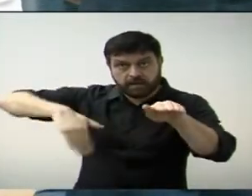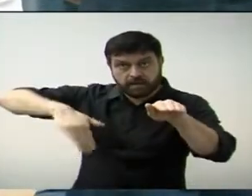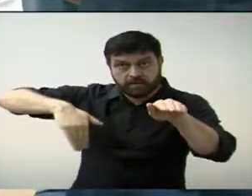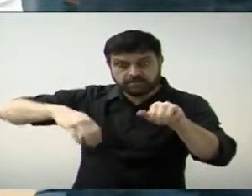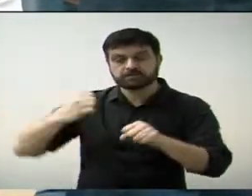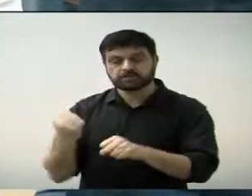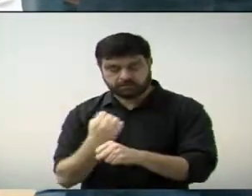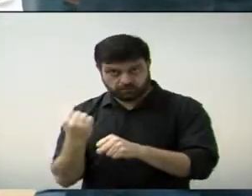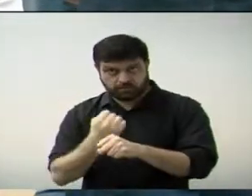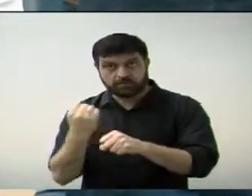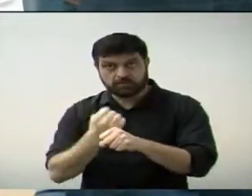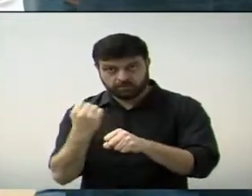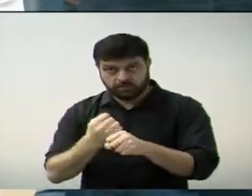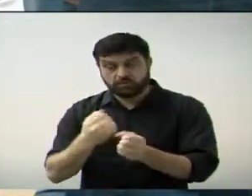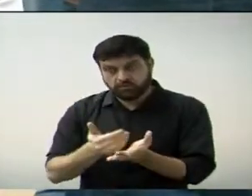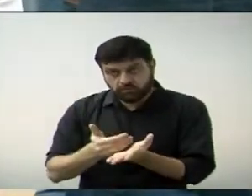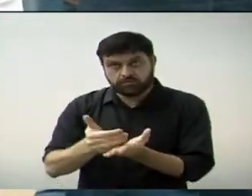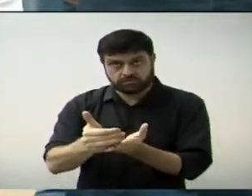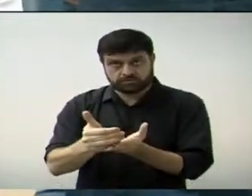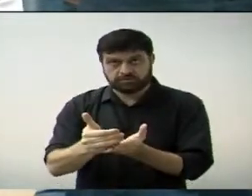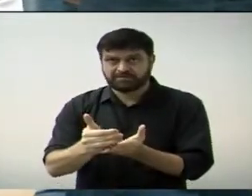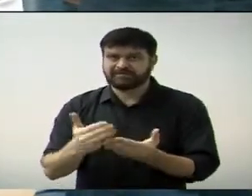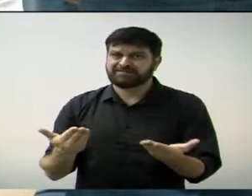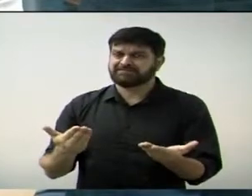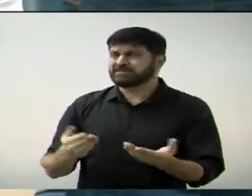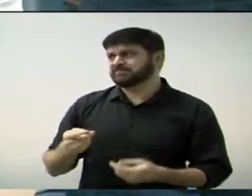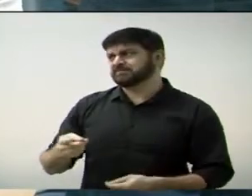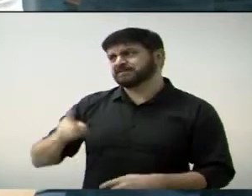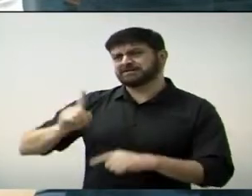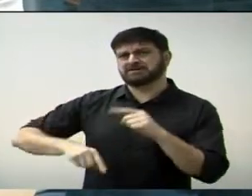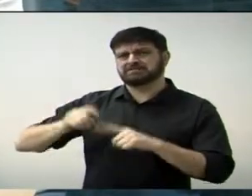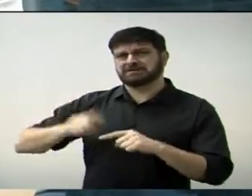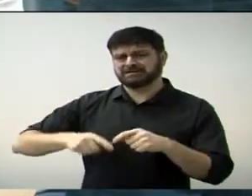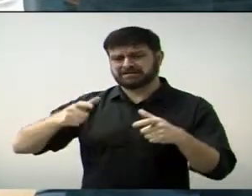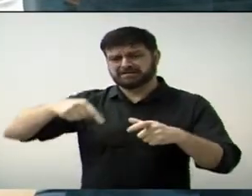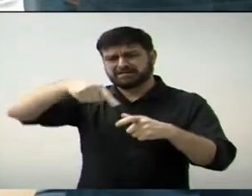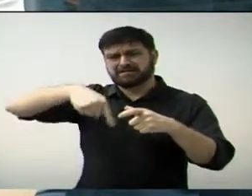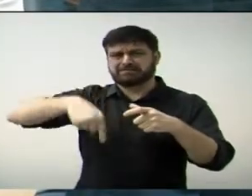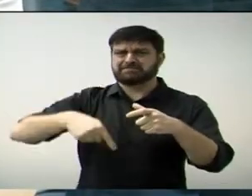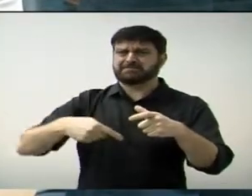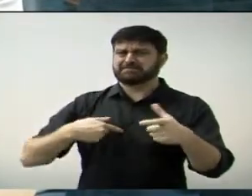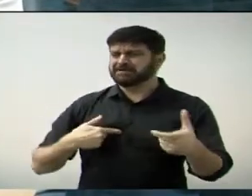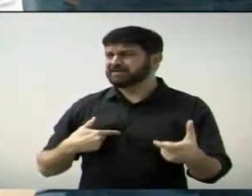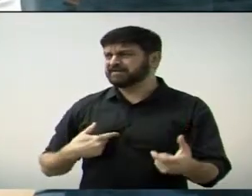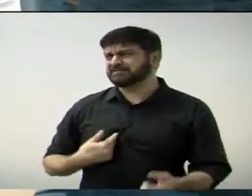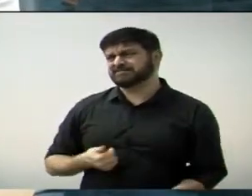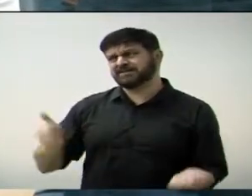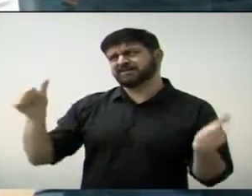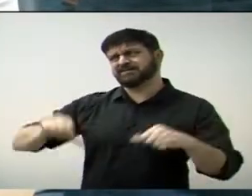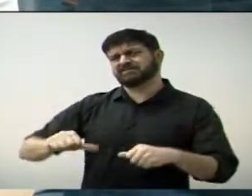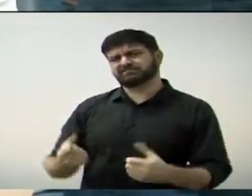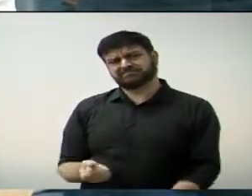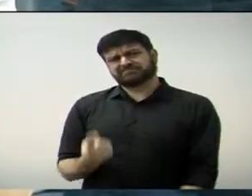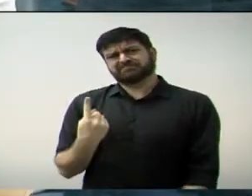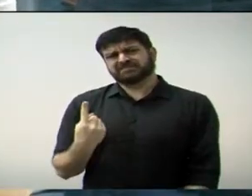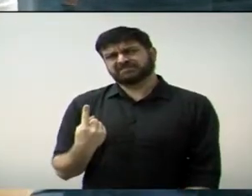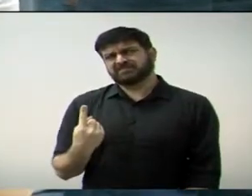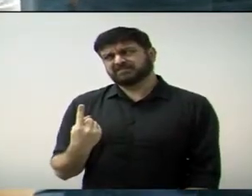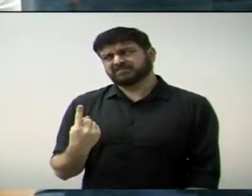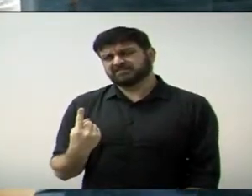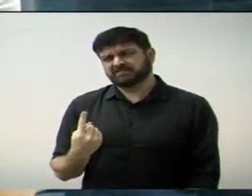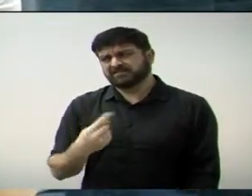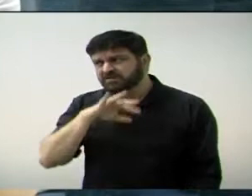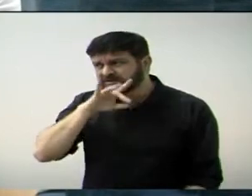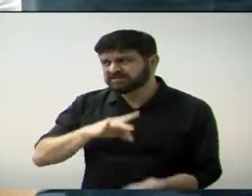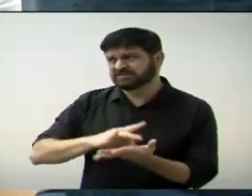certo, a gente tem que falar. Mas falar essa besteira que vocês falaram que me tapa buraco aqui, para parar, não Vamos parar com isso aí, pô. Vamos